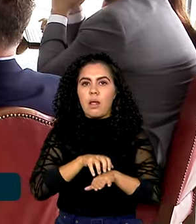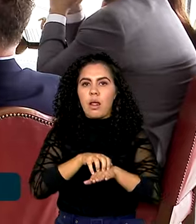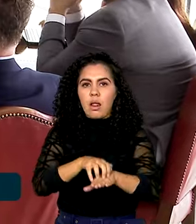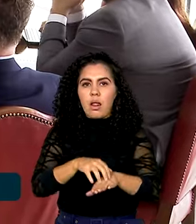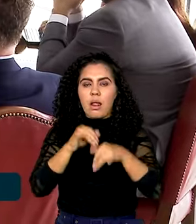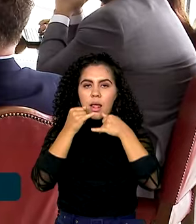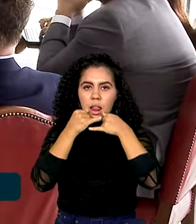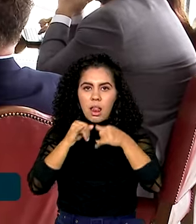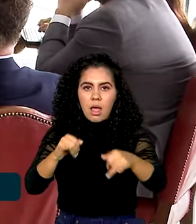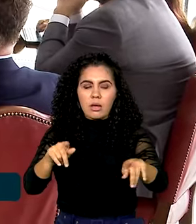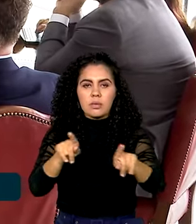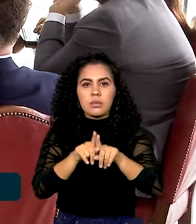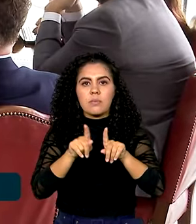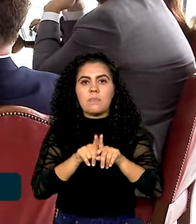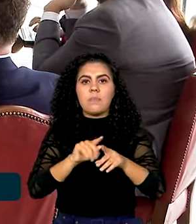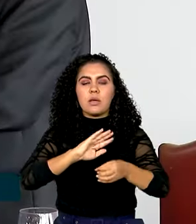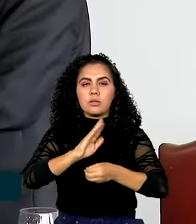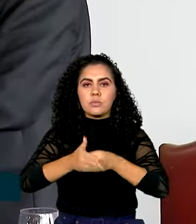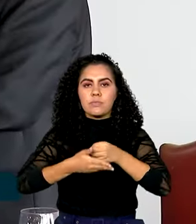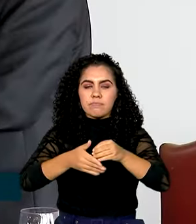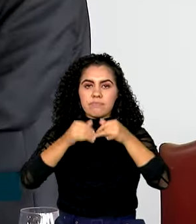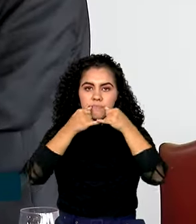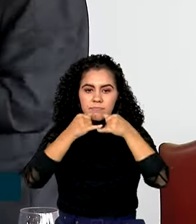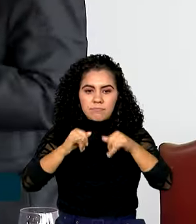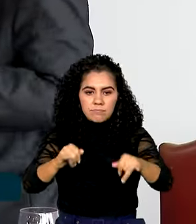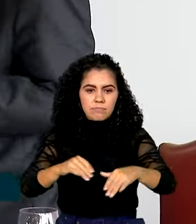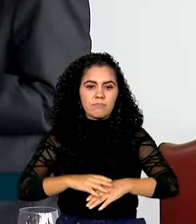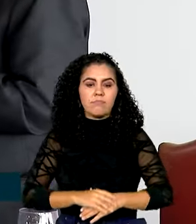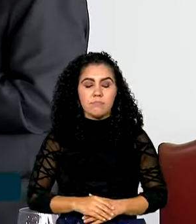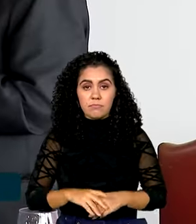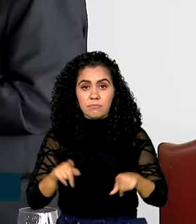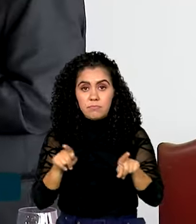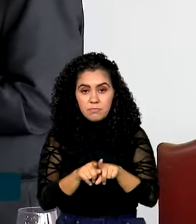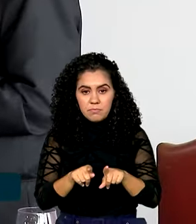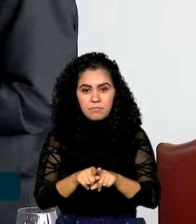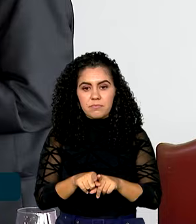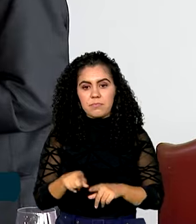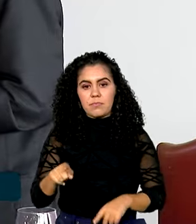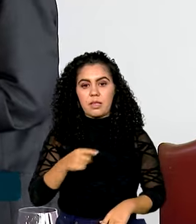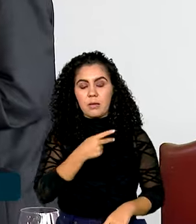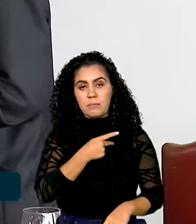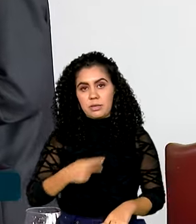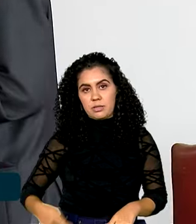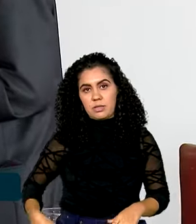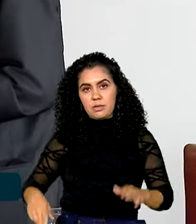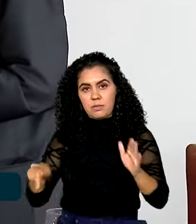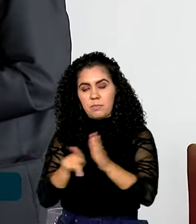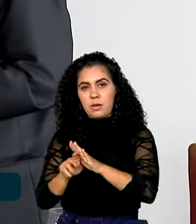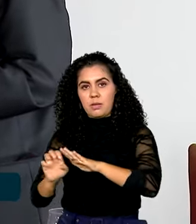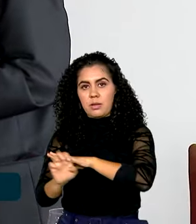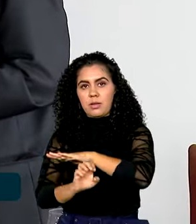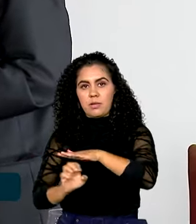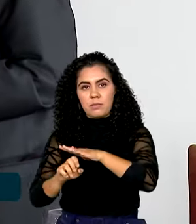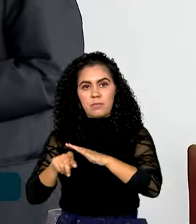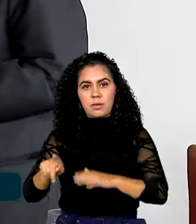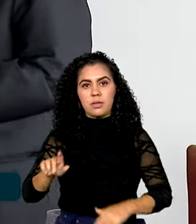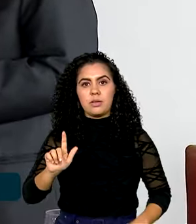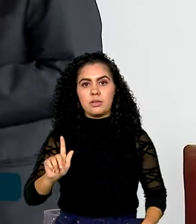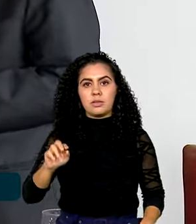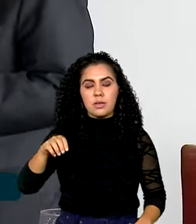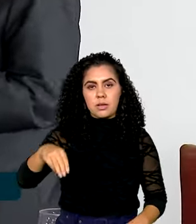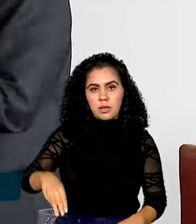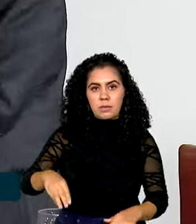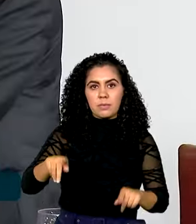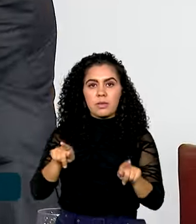energias renováveis e controle de poluentes. Aos presidentes da General Motors Internacional, Chopin Amin, e da América